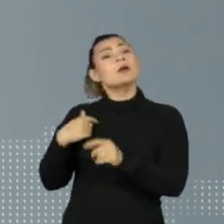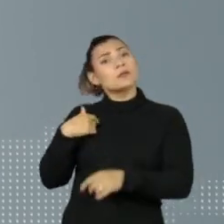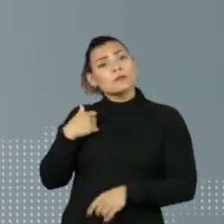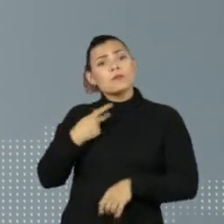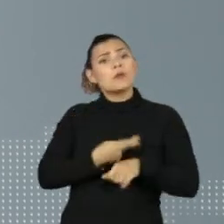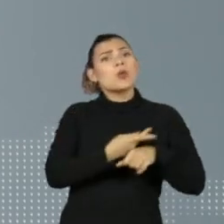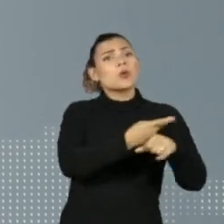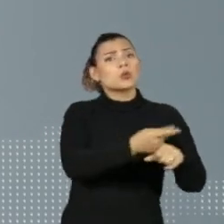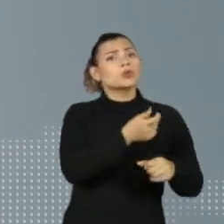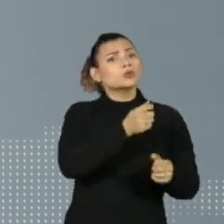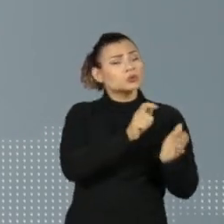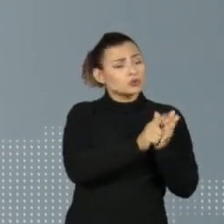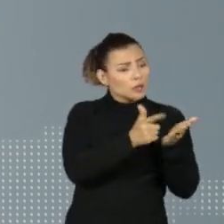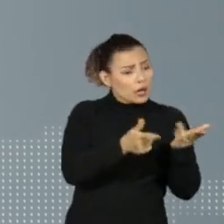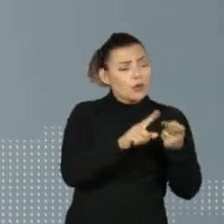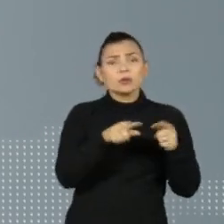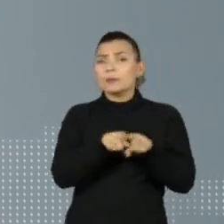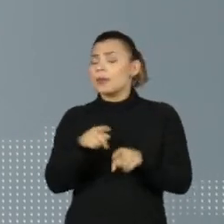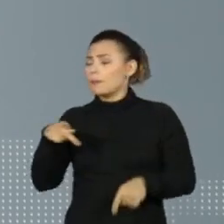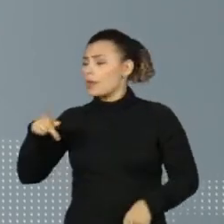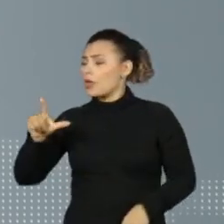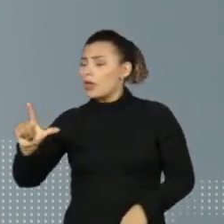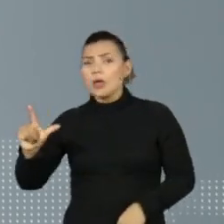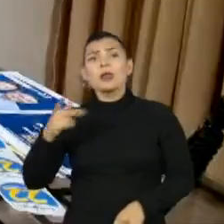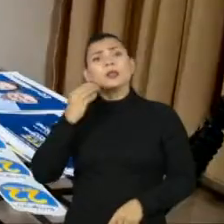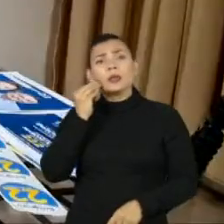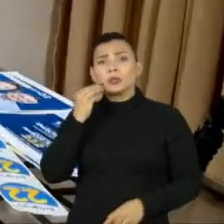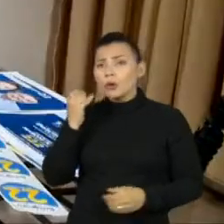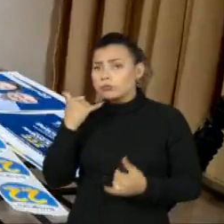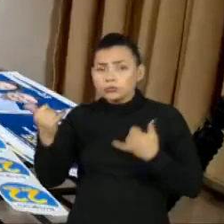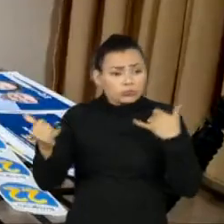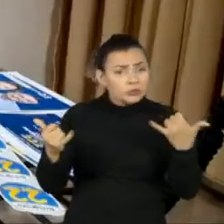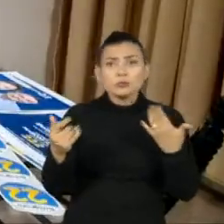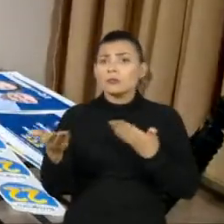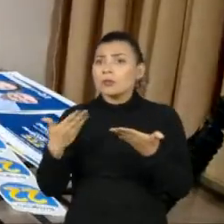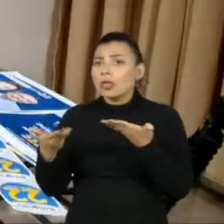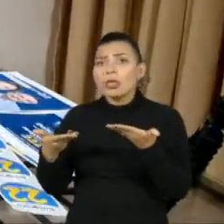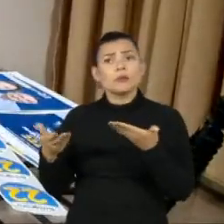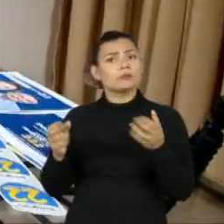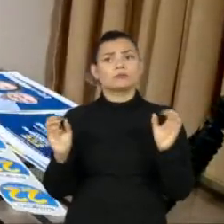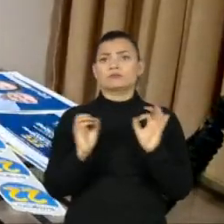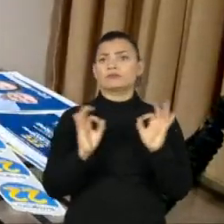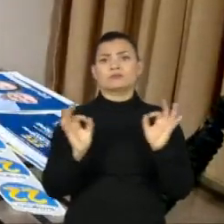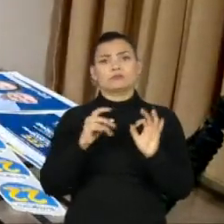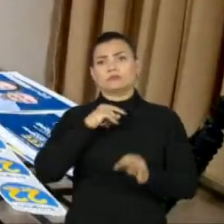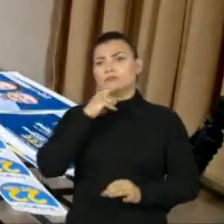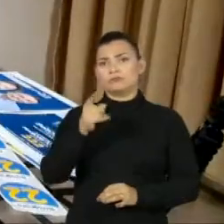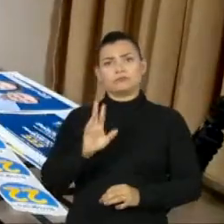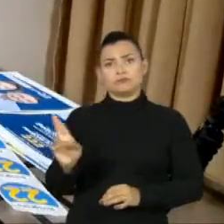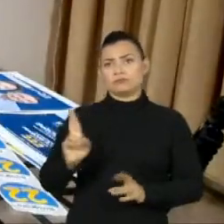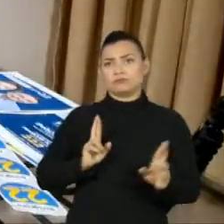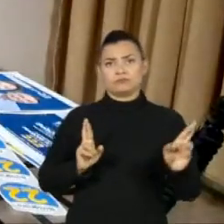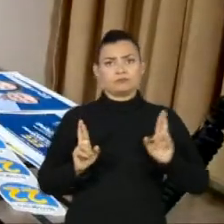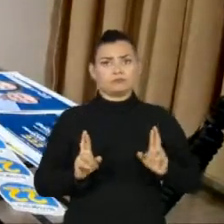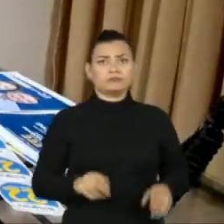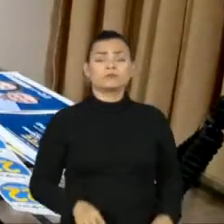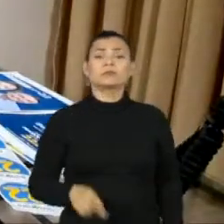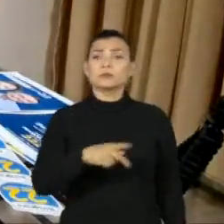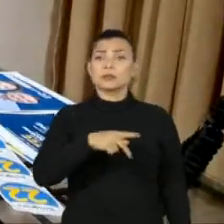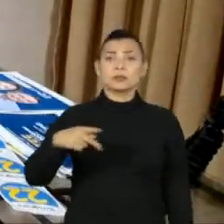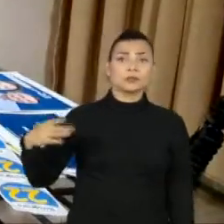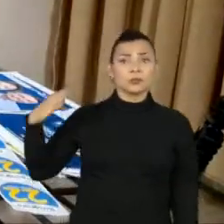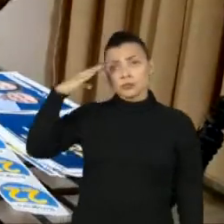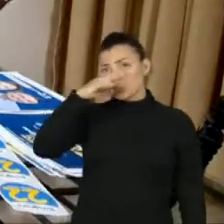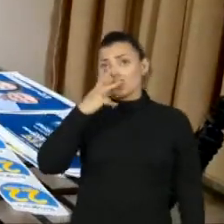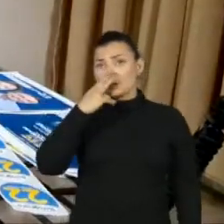PL, mas ambos preferiram não comentar a informação. O relatório foi divulgado no momento em que Bolsonaro repete insinuações